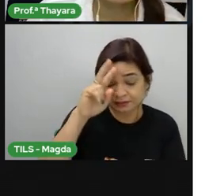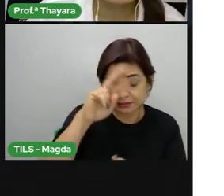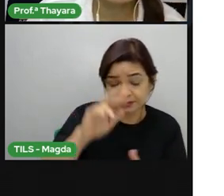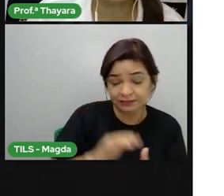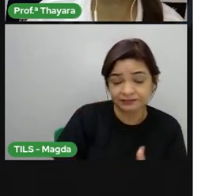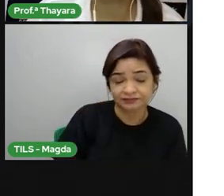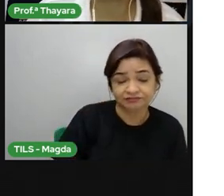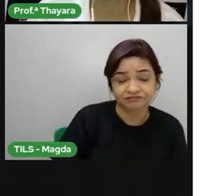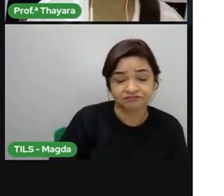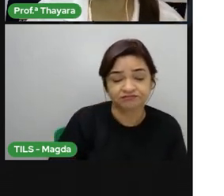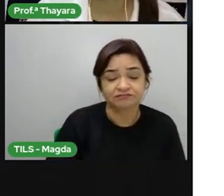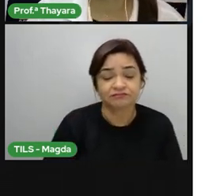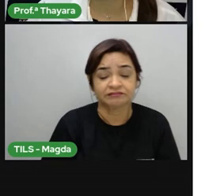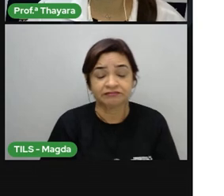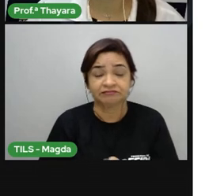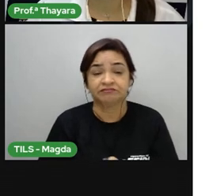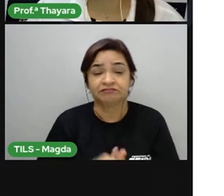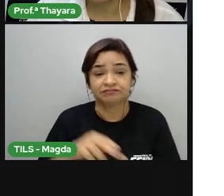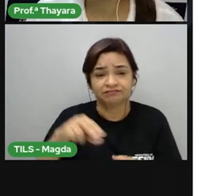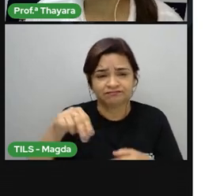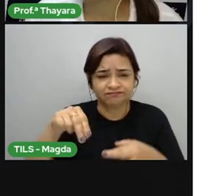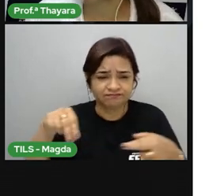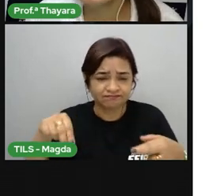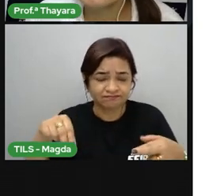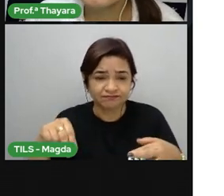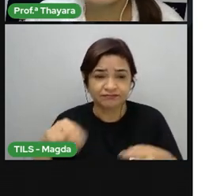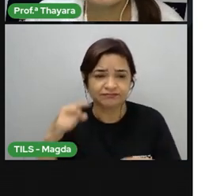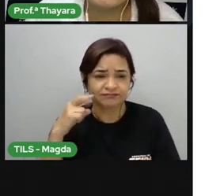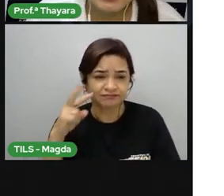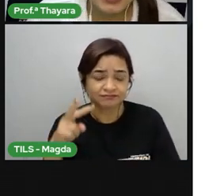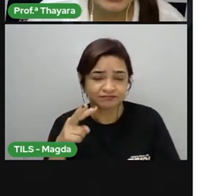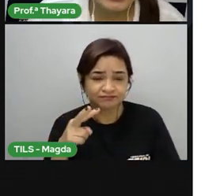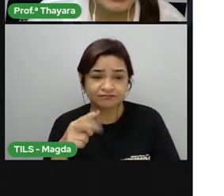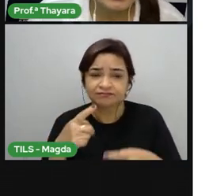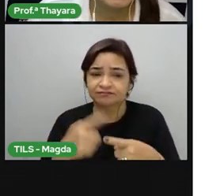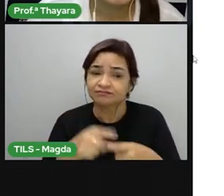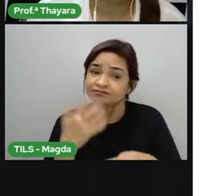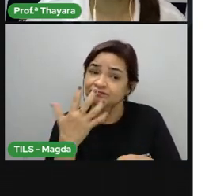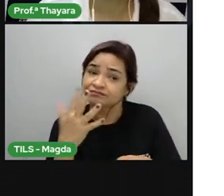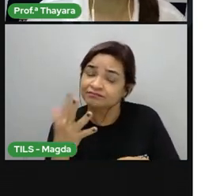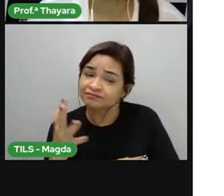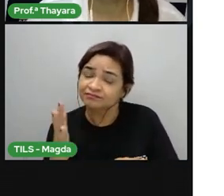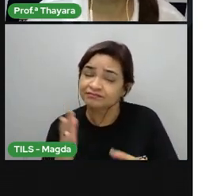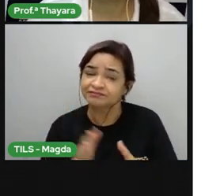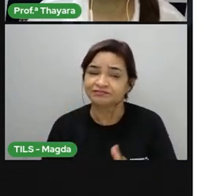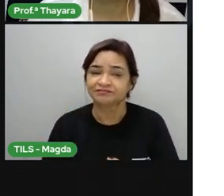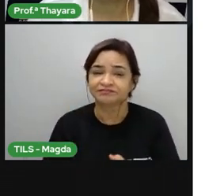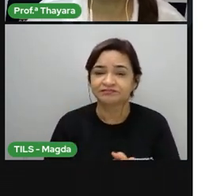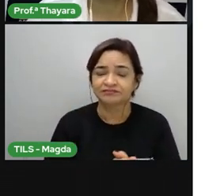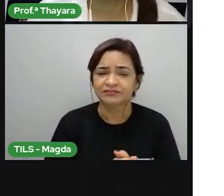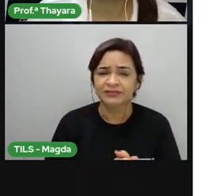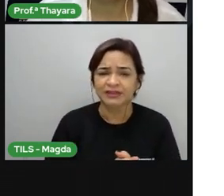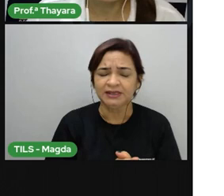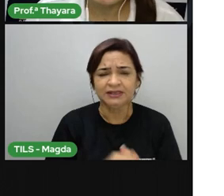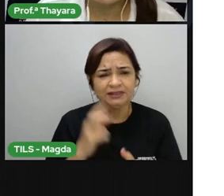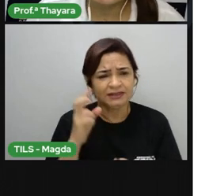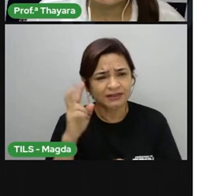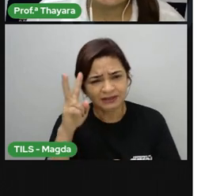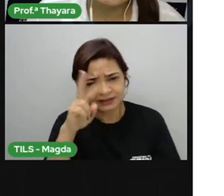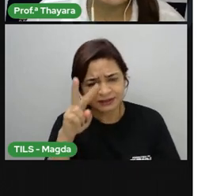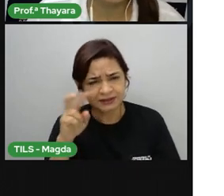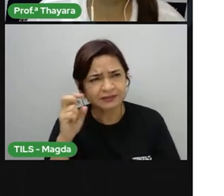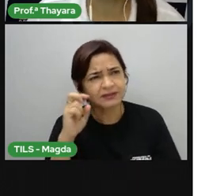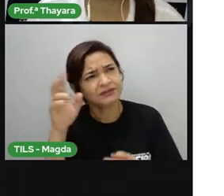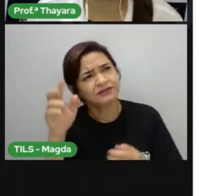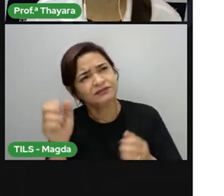Conheça agora os responsáveis pela coloração dos fogos que animam nossas festas. Então, aquela coloração prata que a